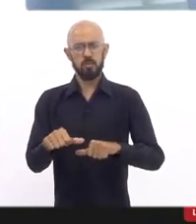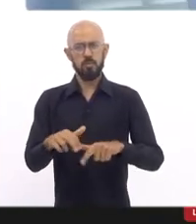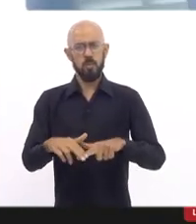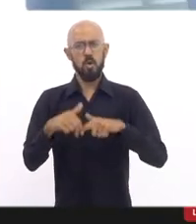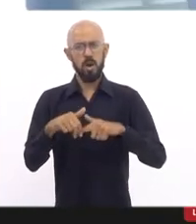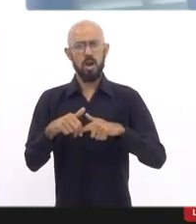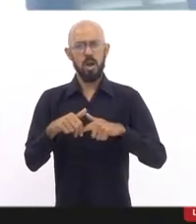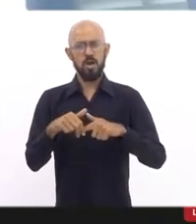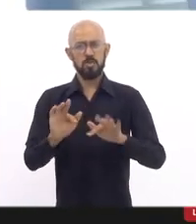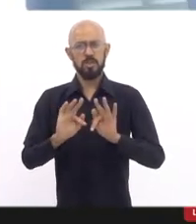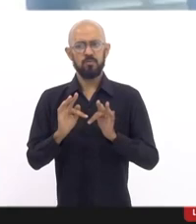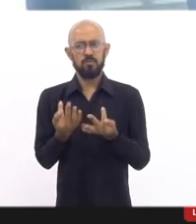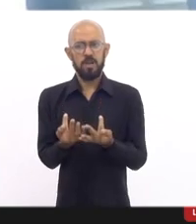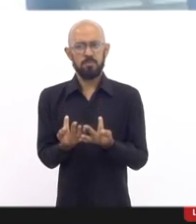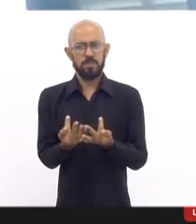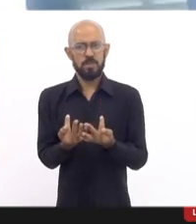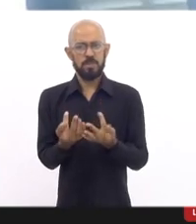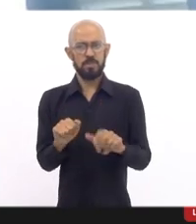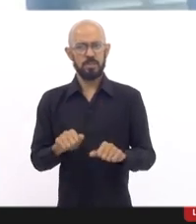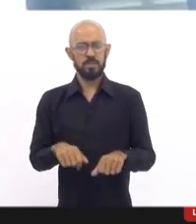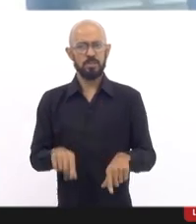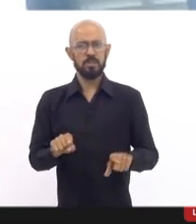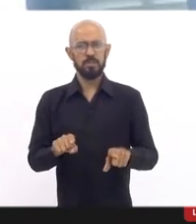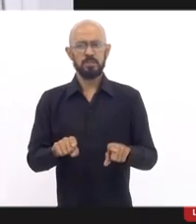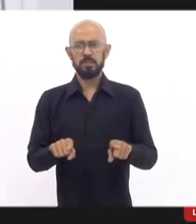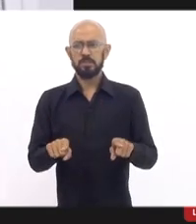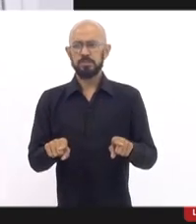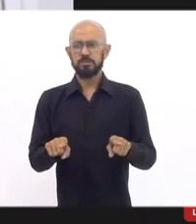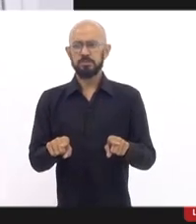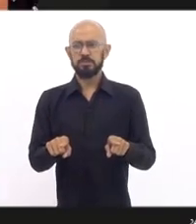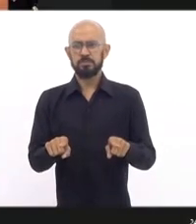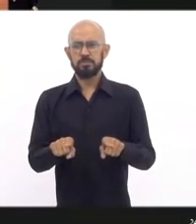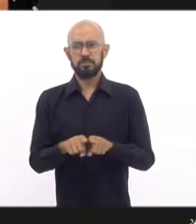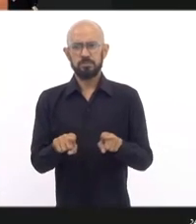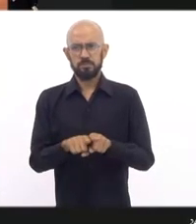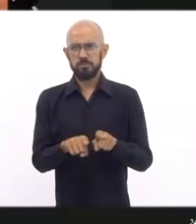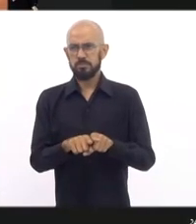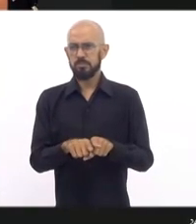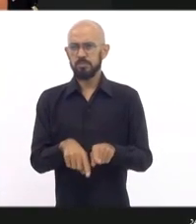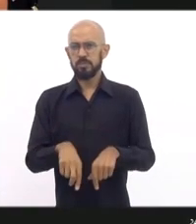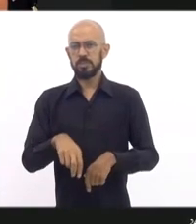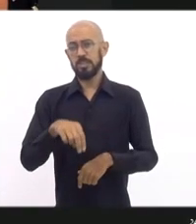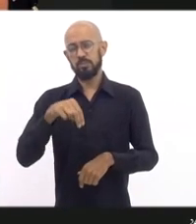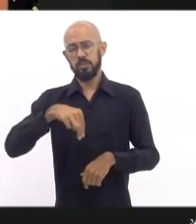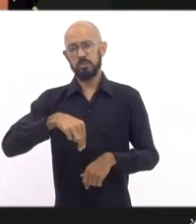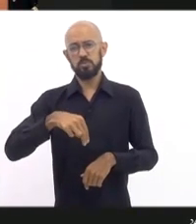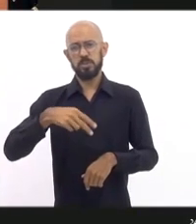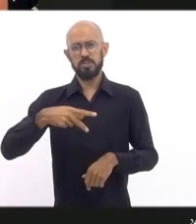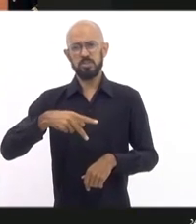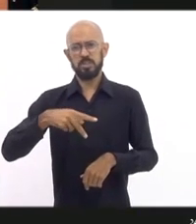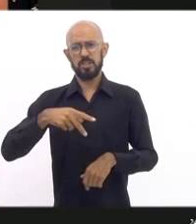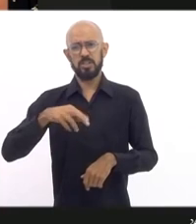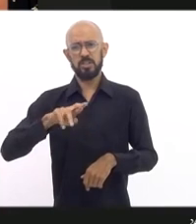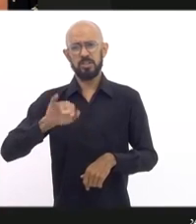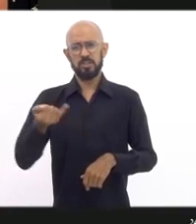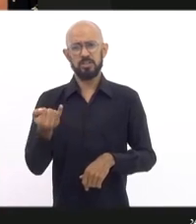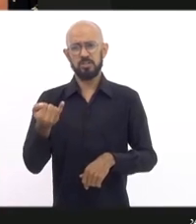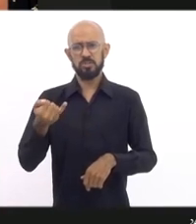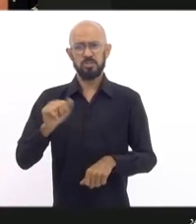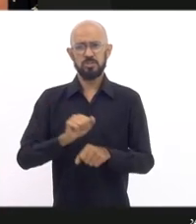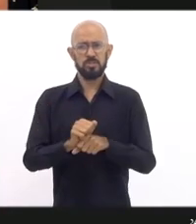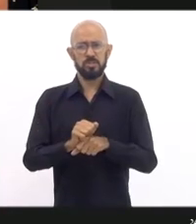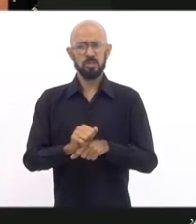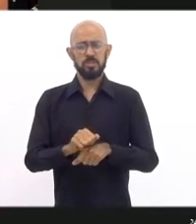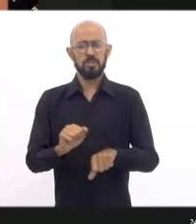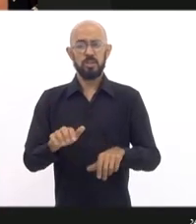também do Daniel, da OAB, do MPRJ, então isso foi mudado. No